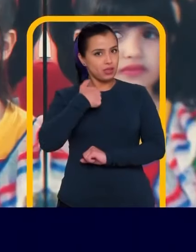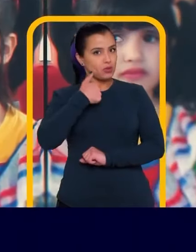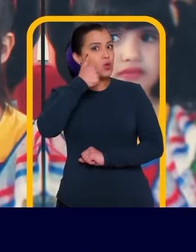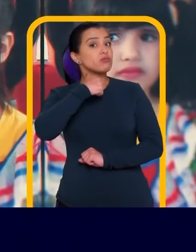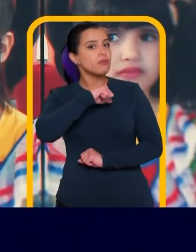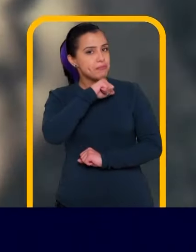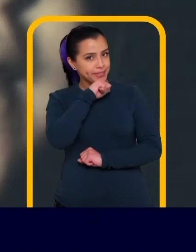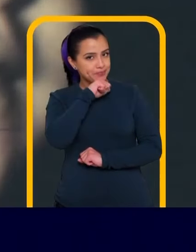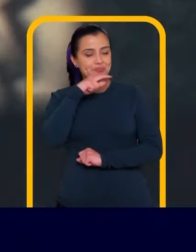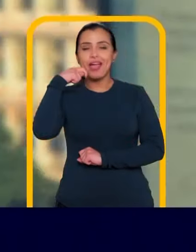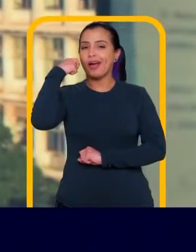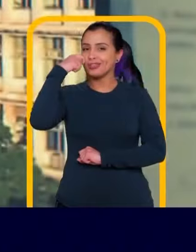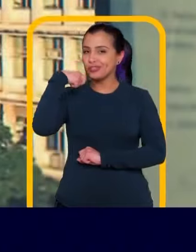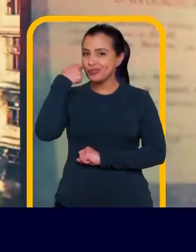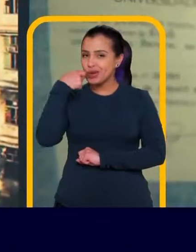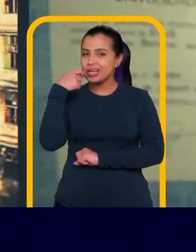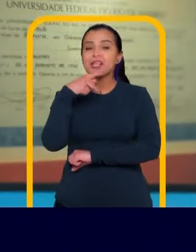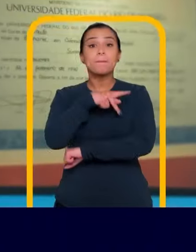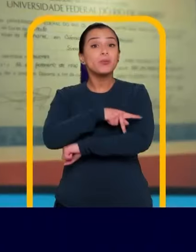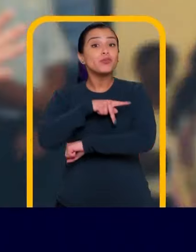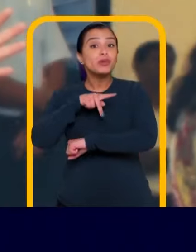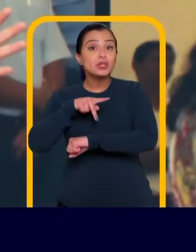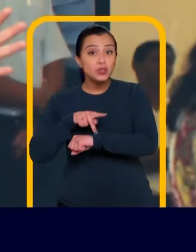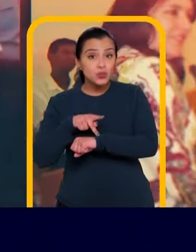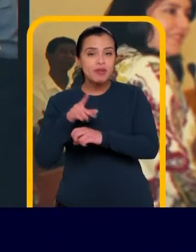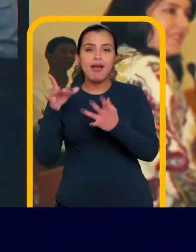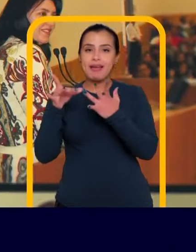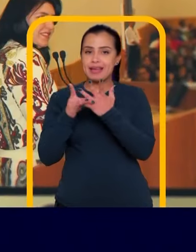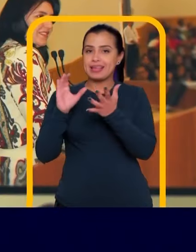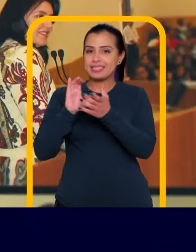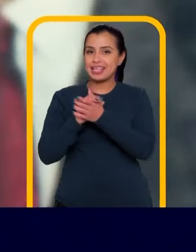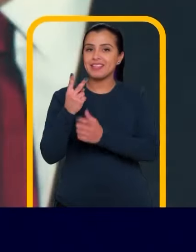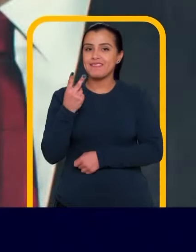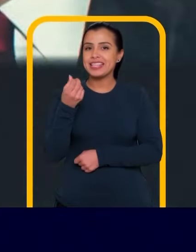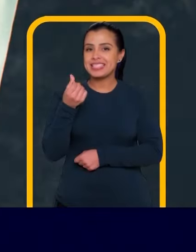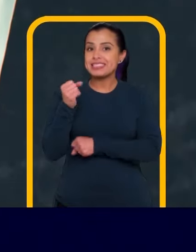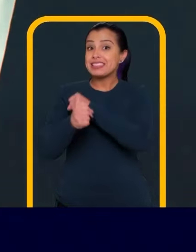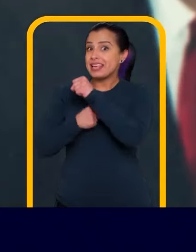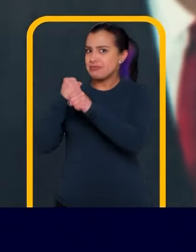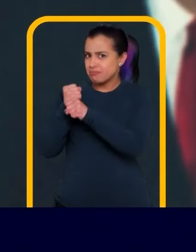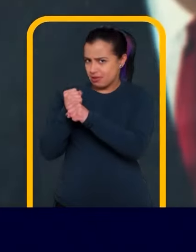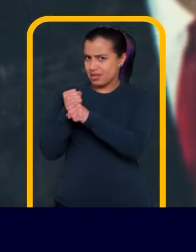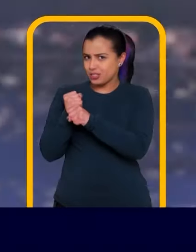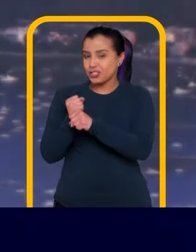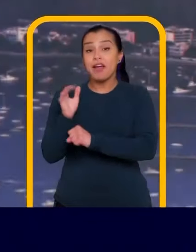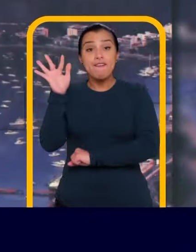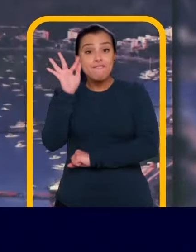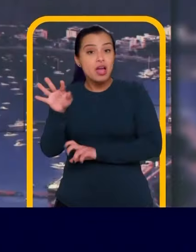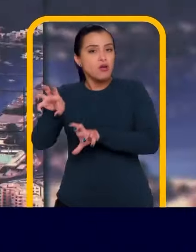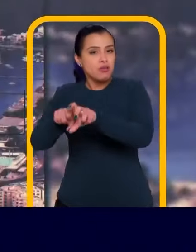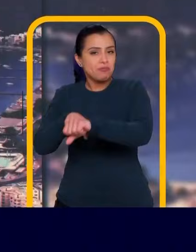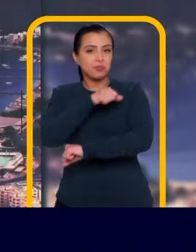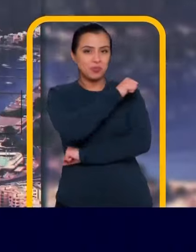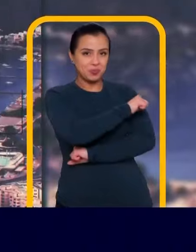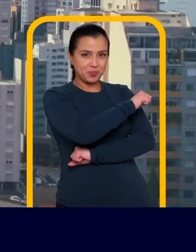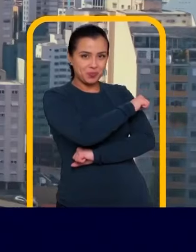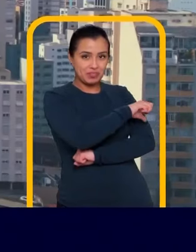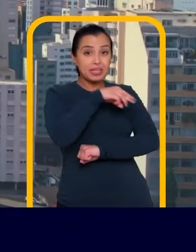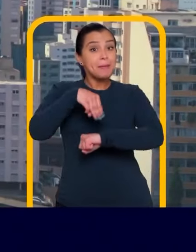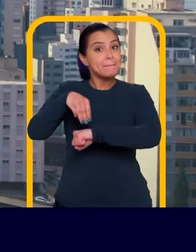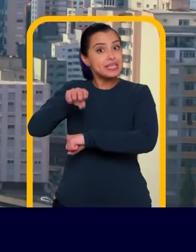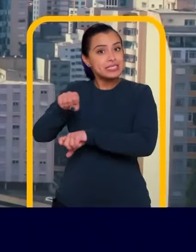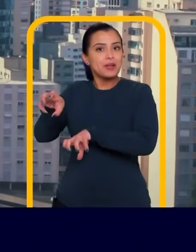Sou mãe, advogada, professora Sou casada há 26 anos Fiz faculdade no Rio